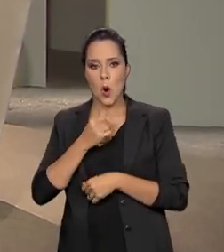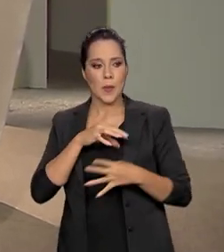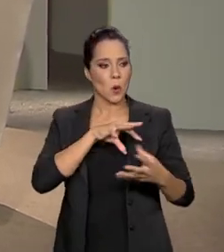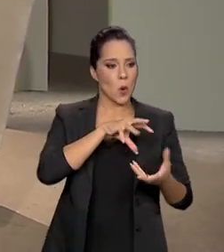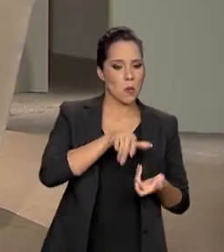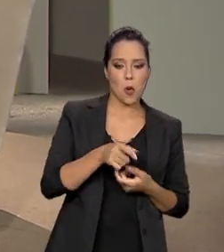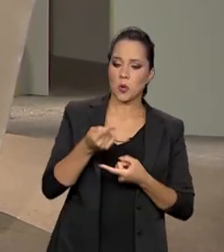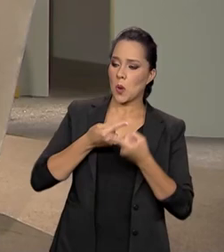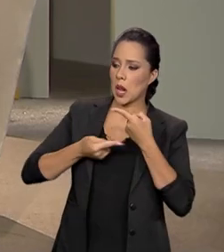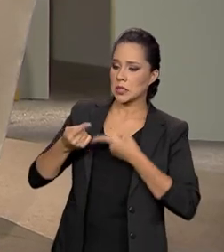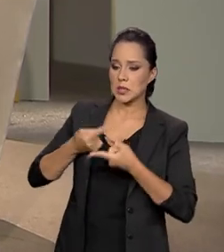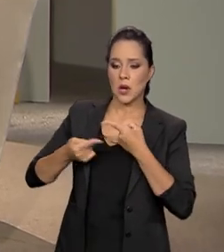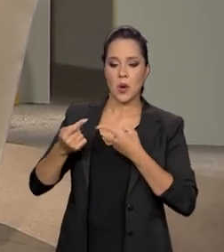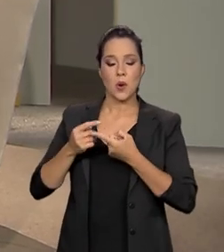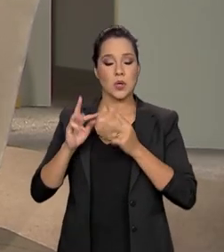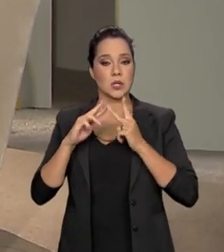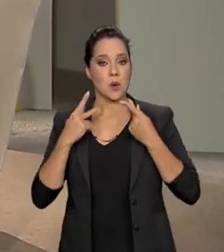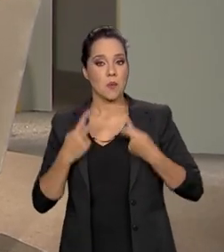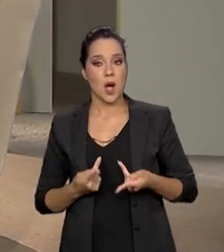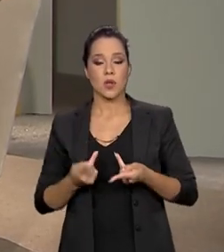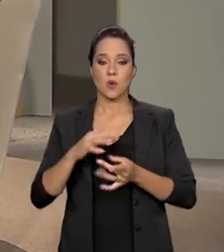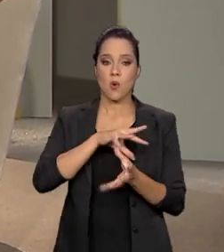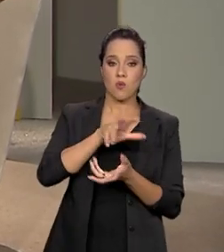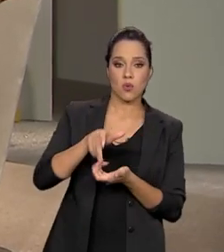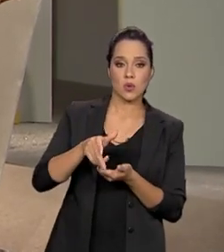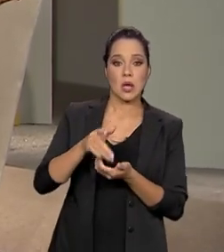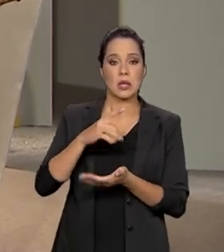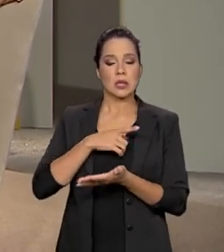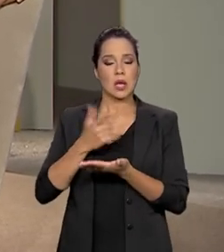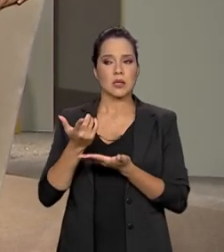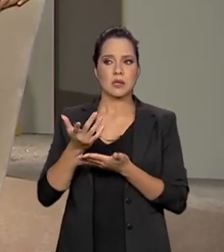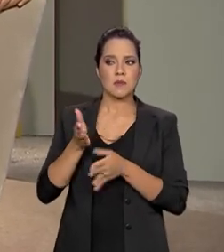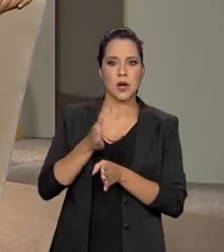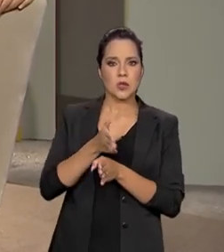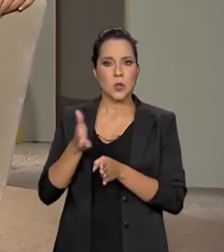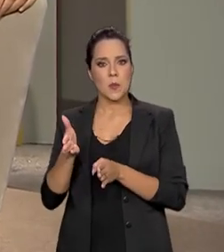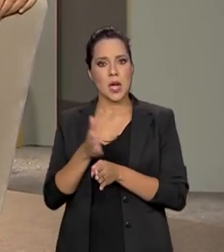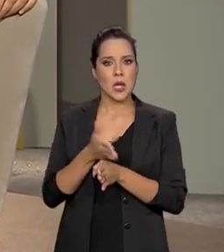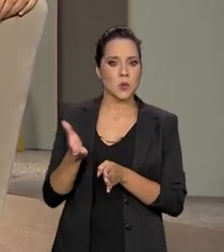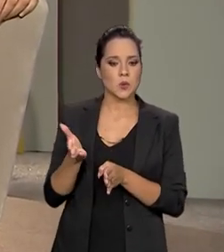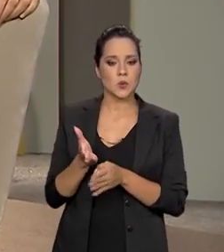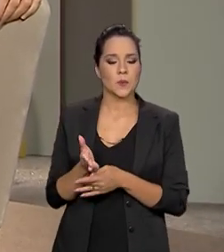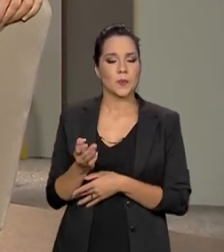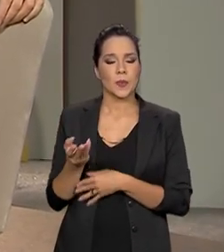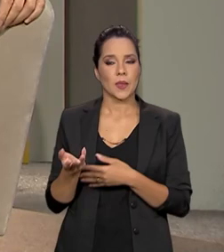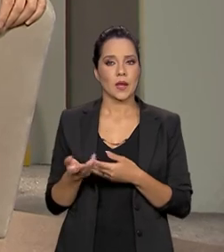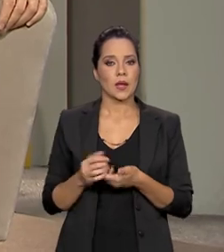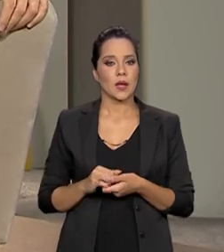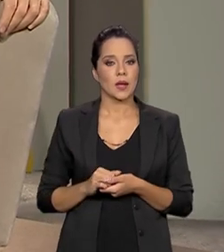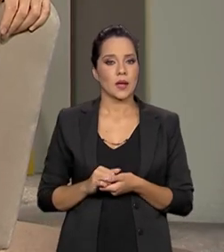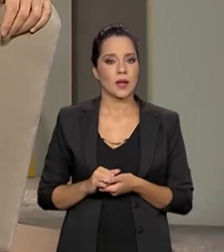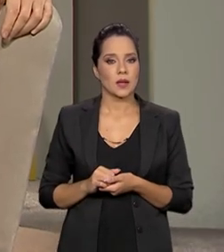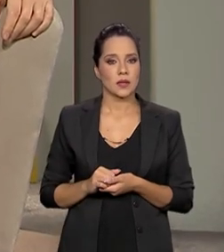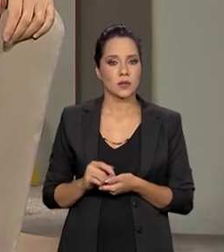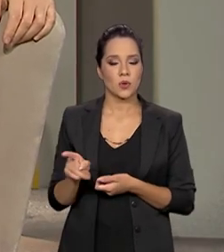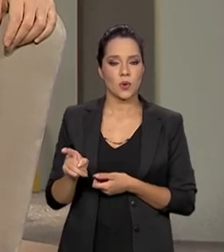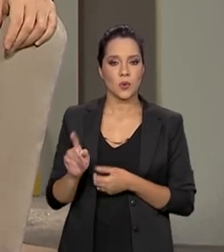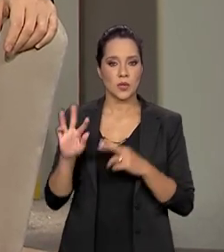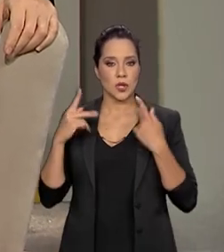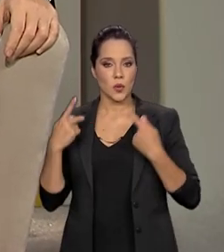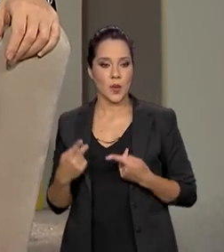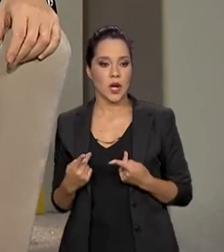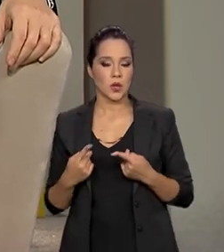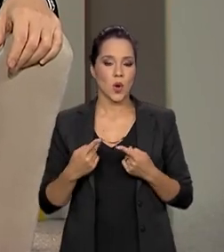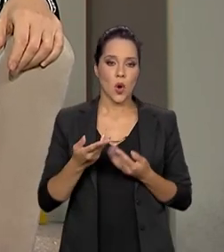o planeta. E a ciência acaba também estabelecendo uma interface, fica ali entre essa relação do homem com